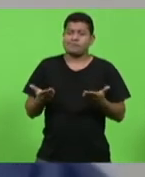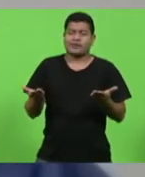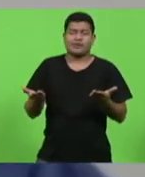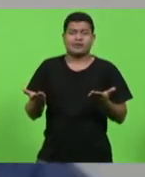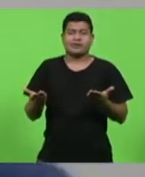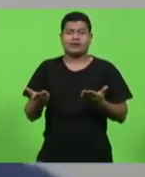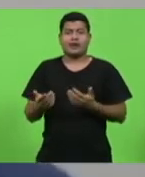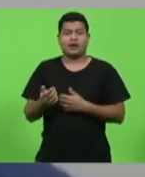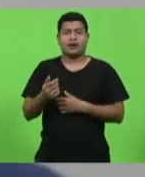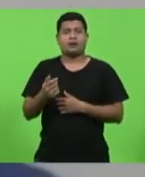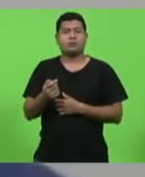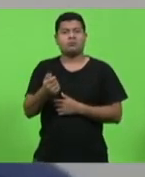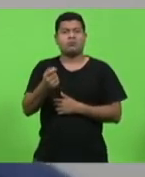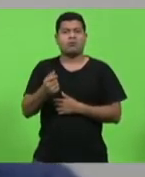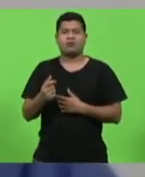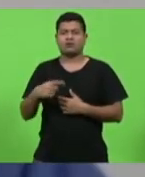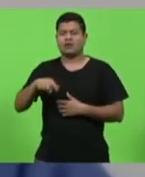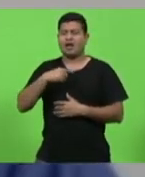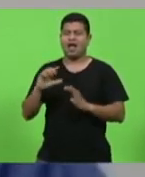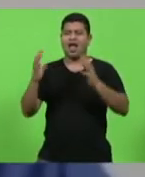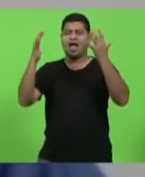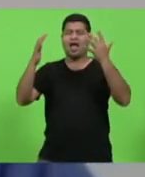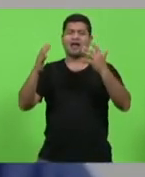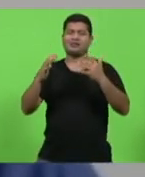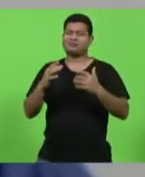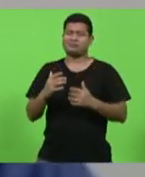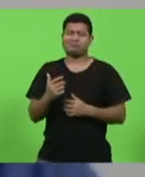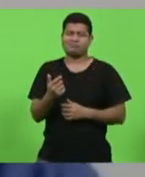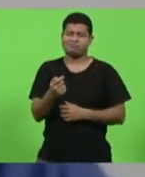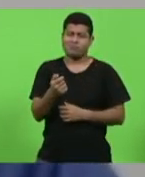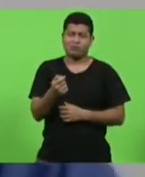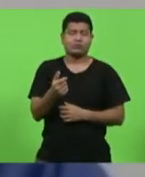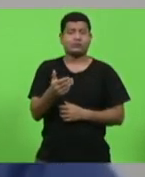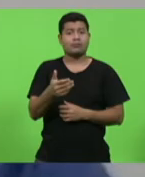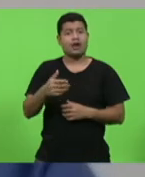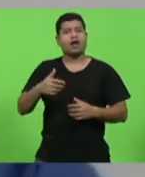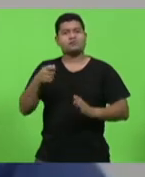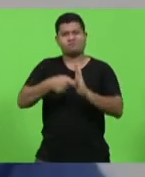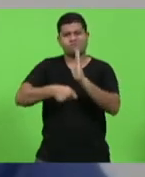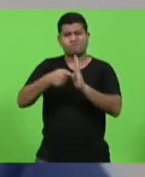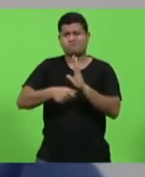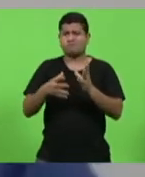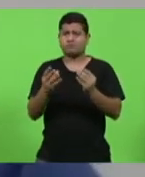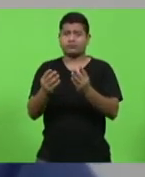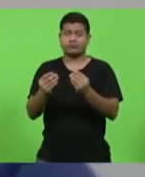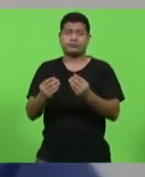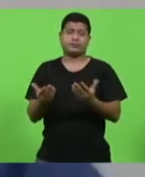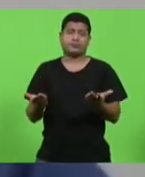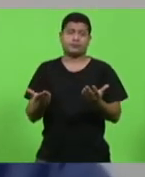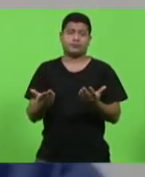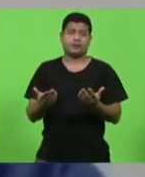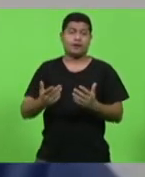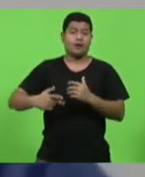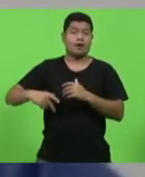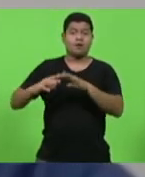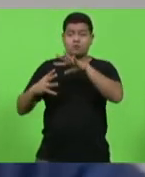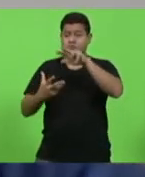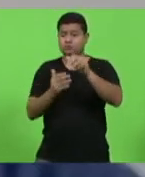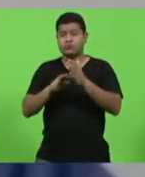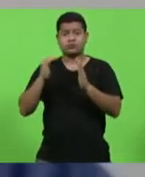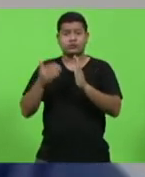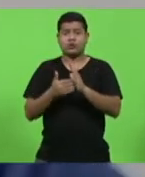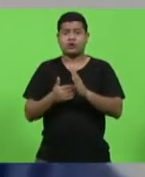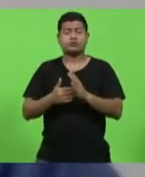muito a lutar. É uma questão essencial. nenhum país do mundo avançou